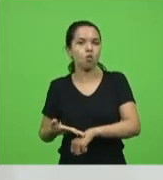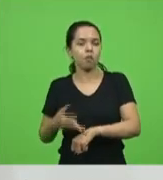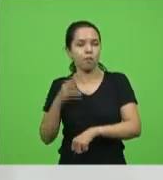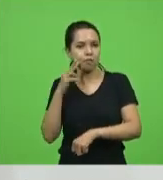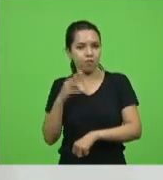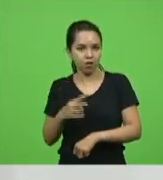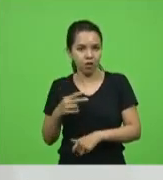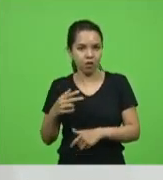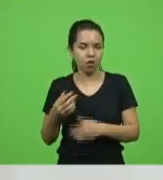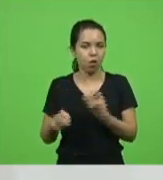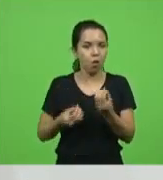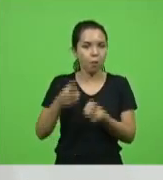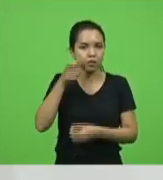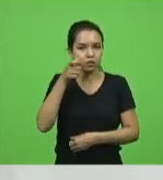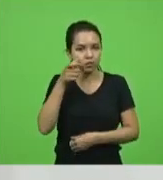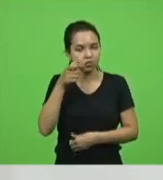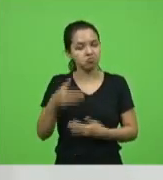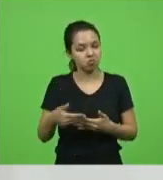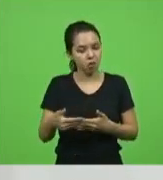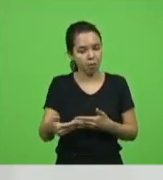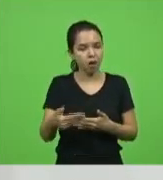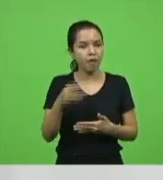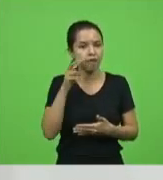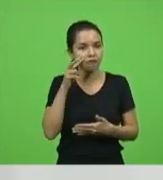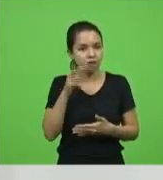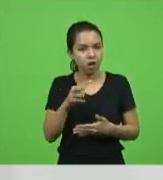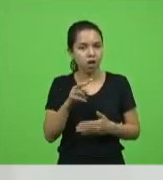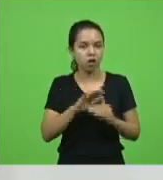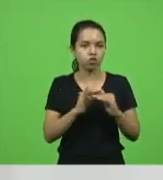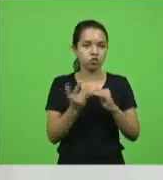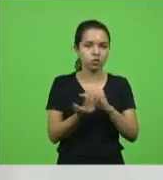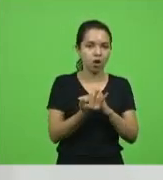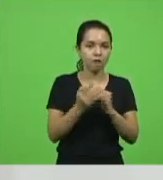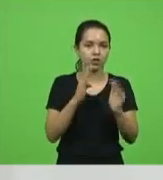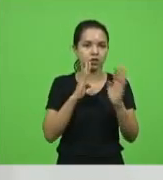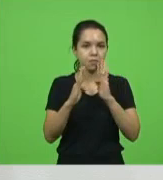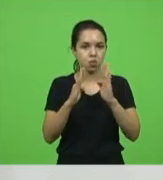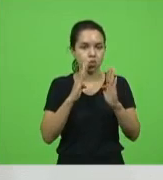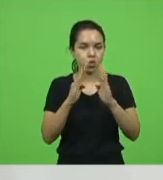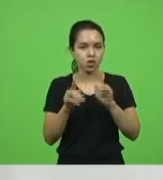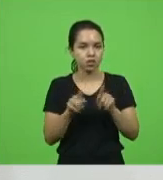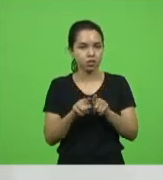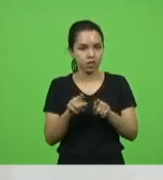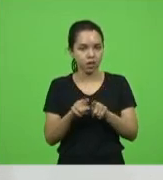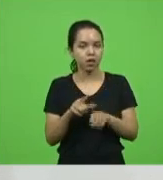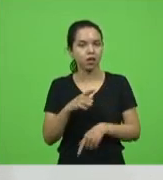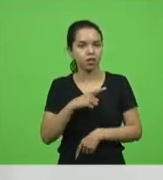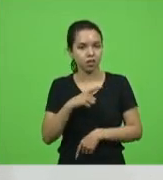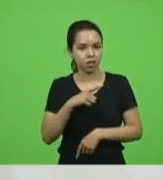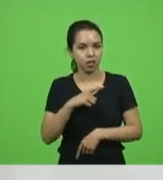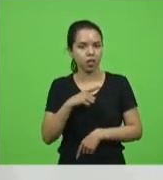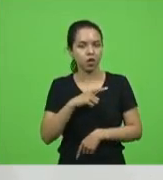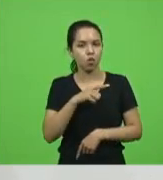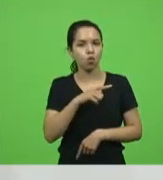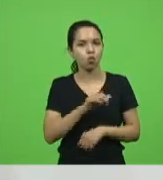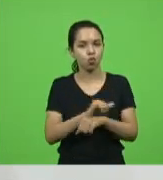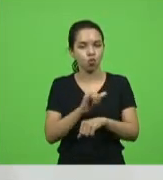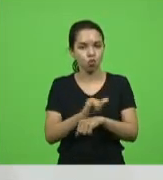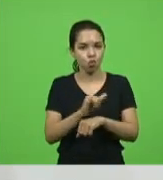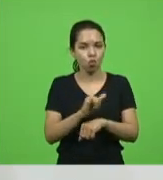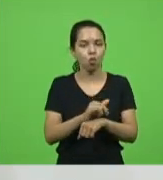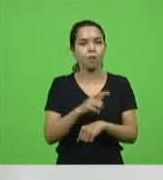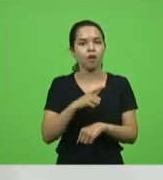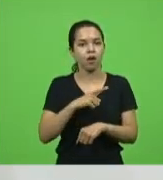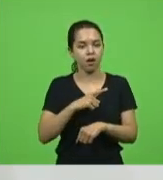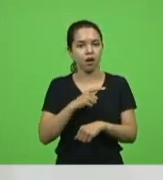a fazê-lo. Utilizem a rede social Facebook, tem o canal da Assembleia Legislativa. É bom acompanhar o que os deputados estão fazendo aqui,